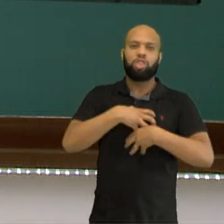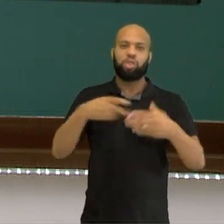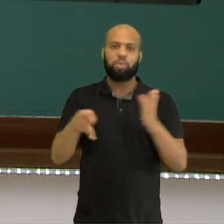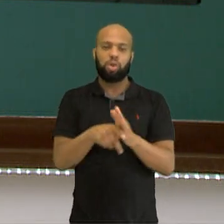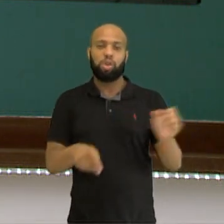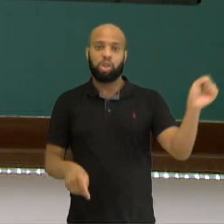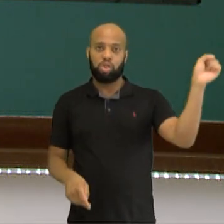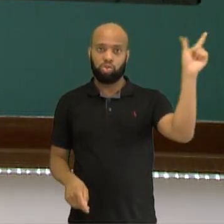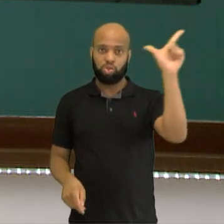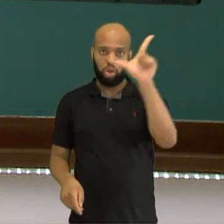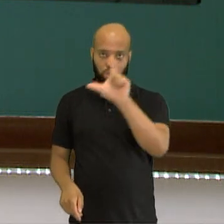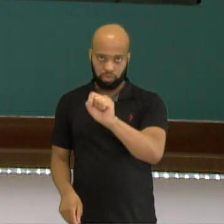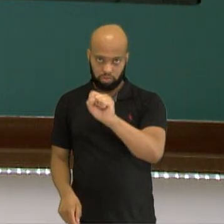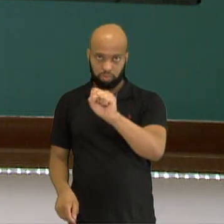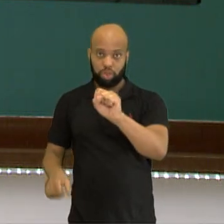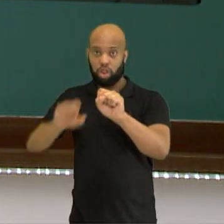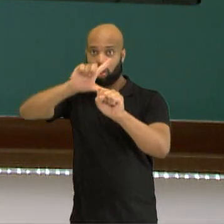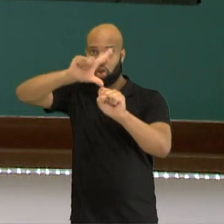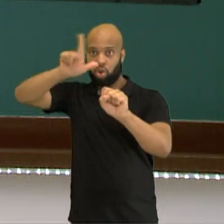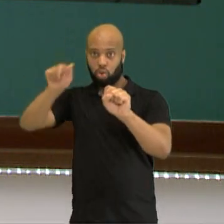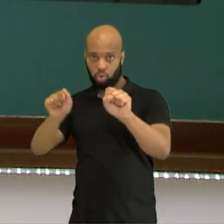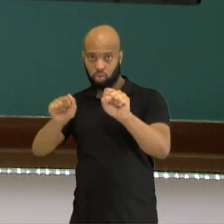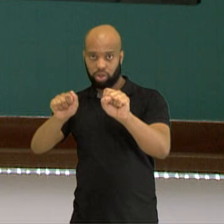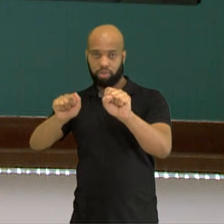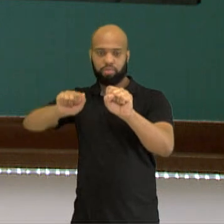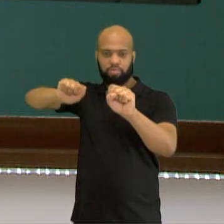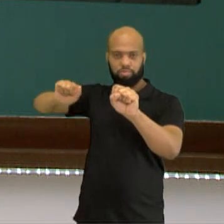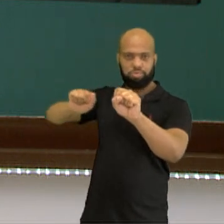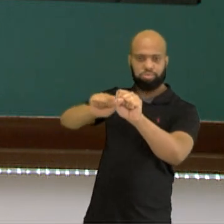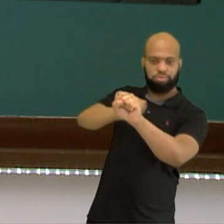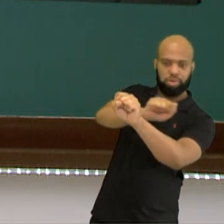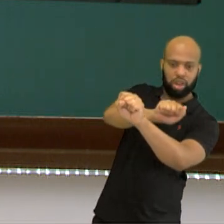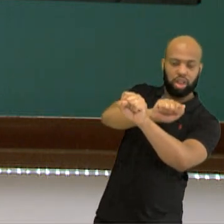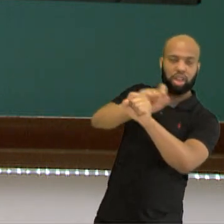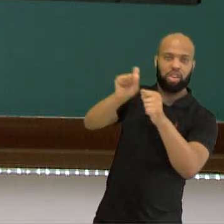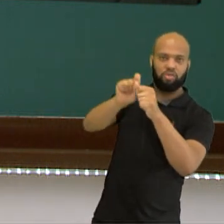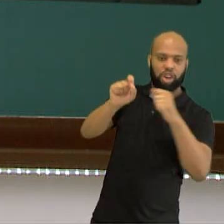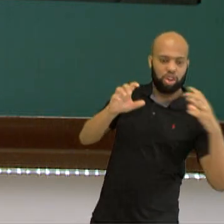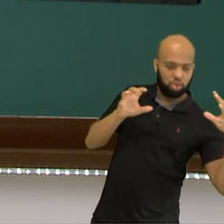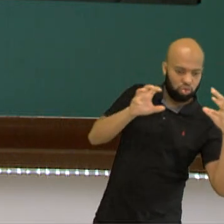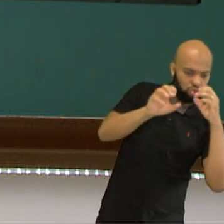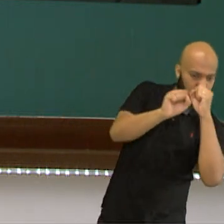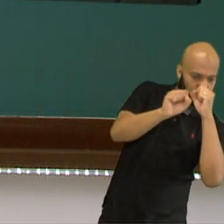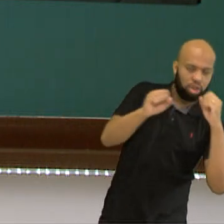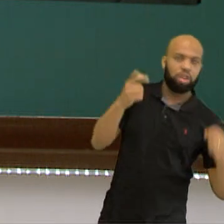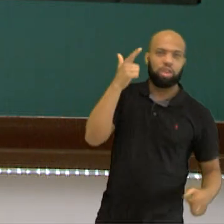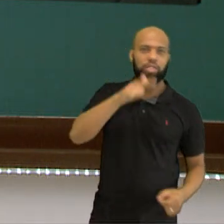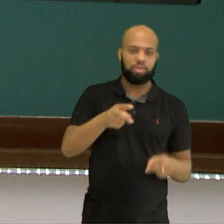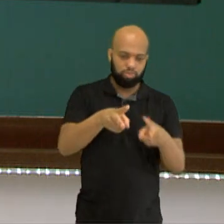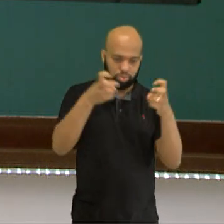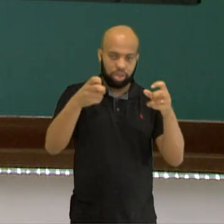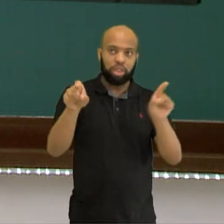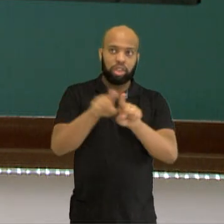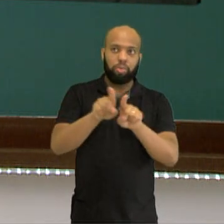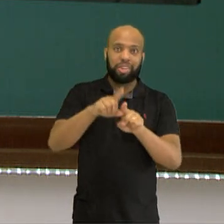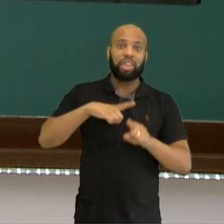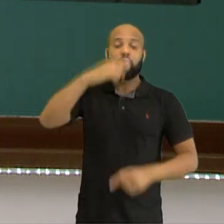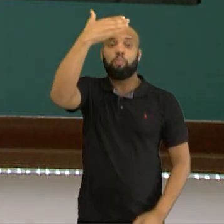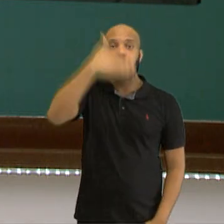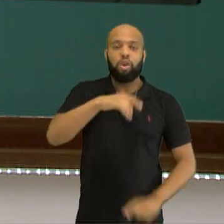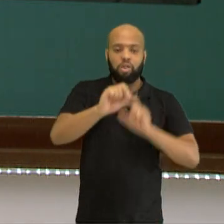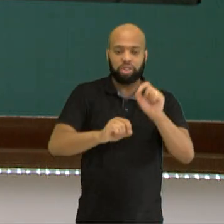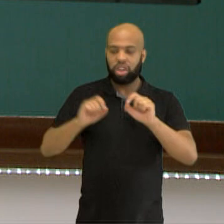A gente consegue perceber essa sombra. E uma última evidência são as fotos do nosso planeta,